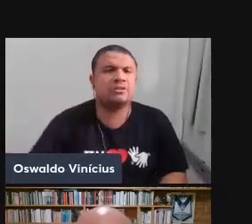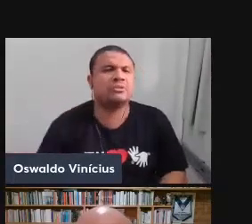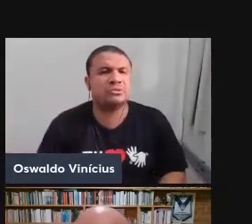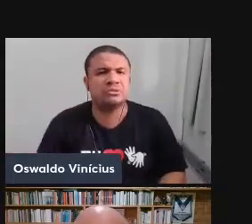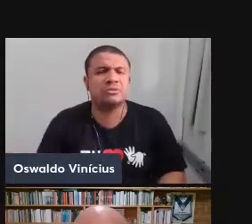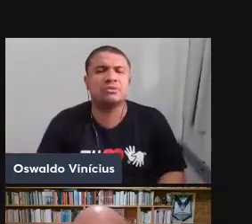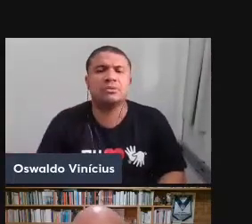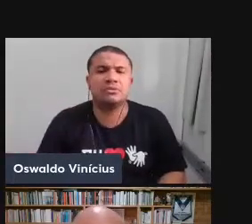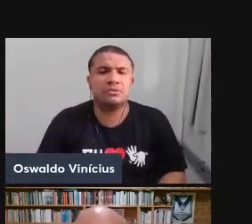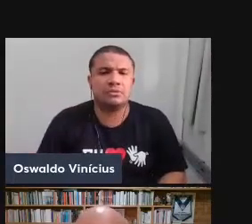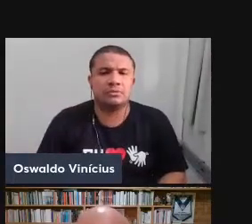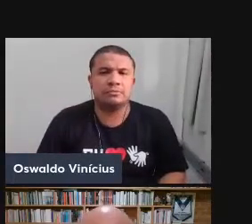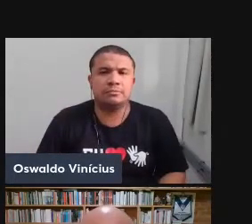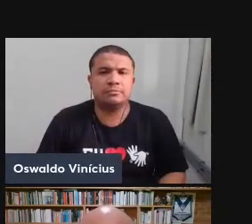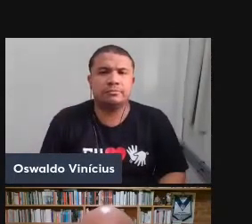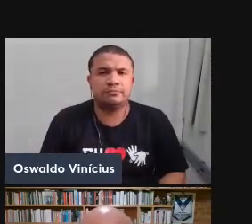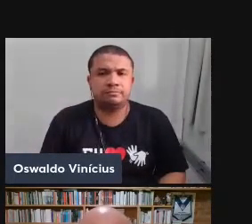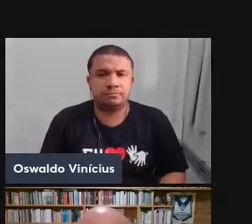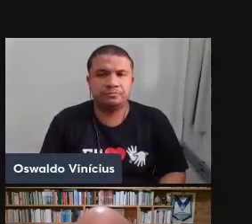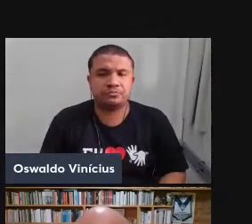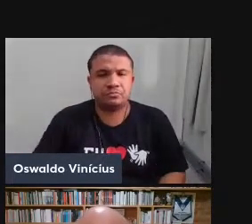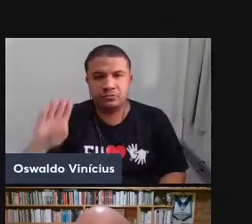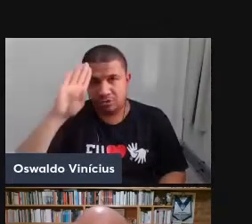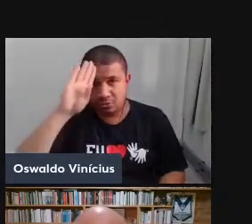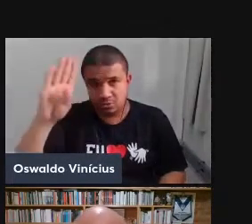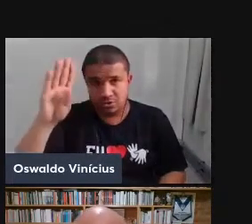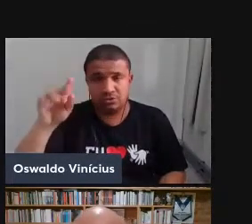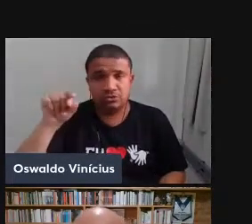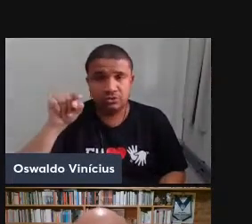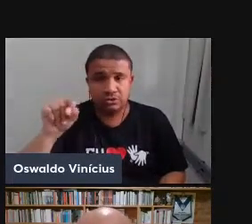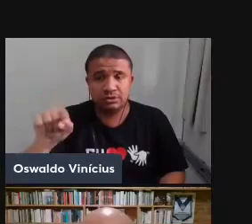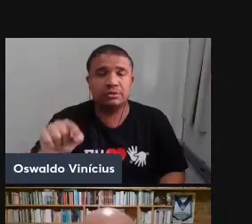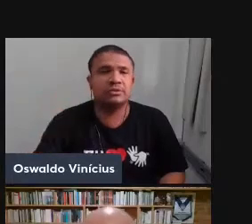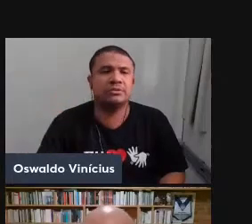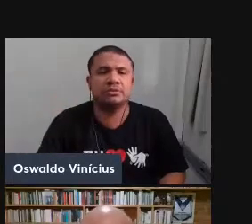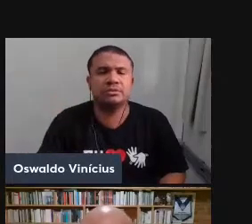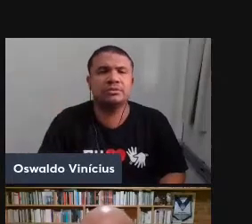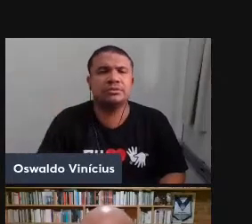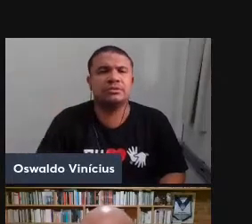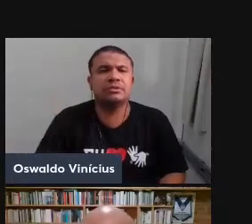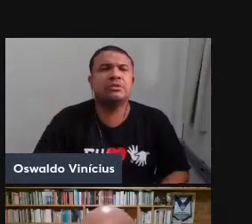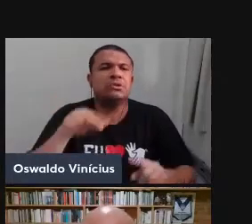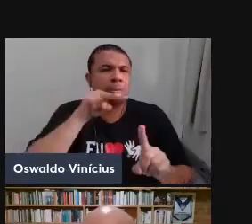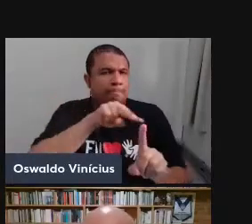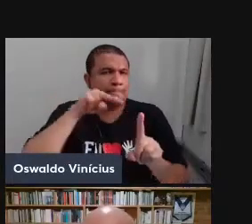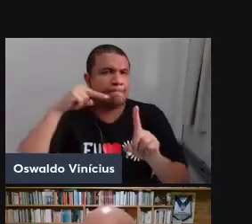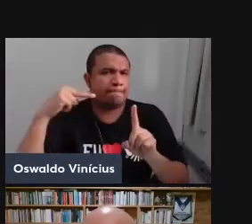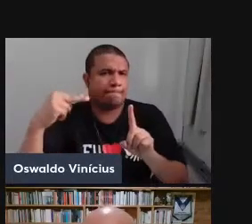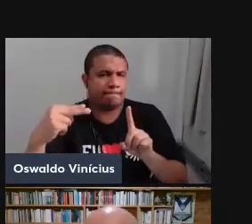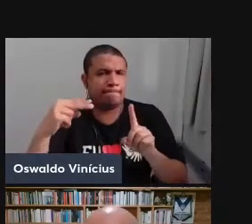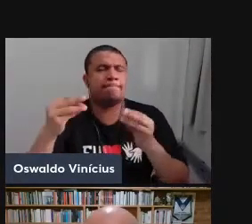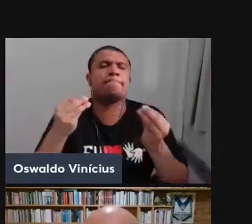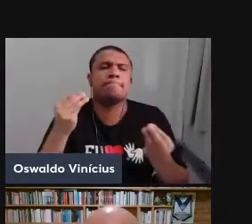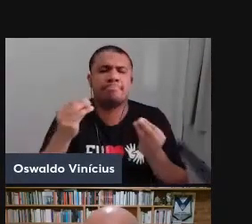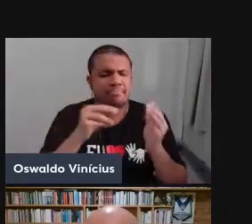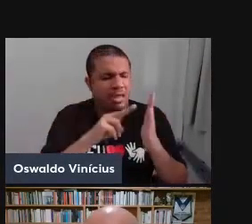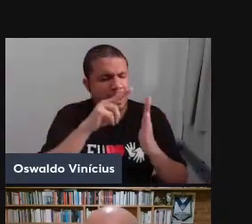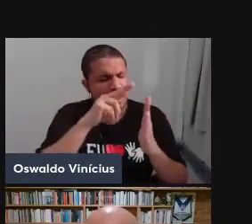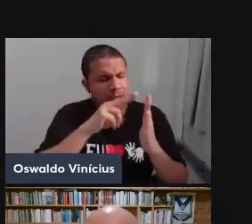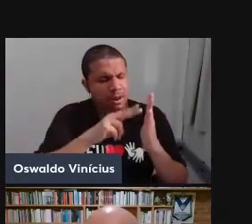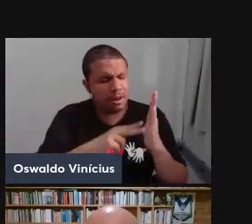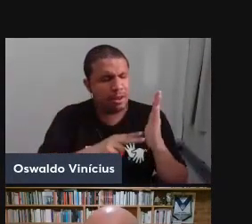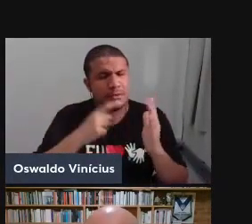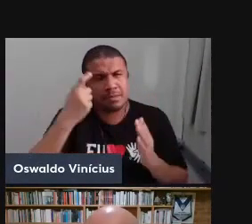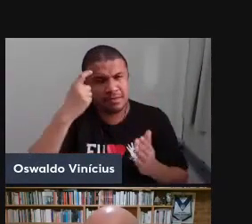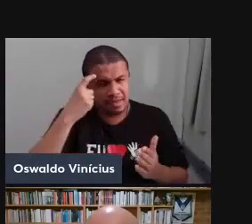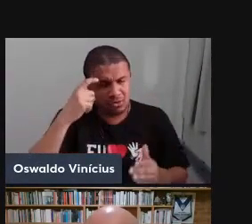dentre outros, principalmente esses, de uma perspectiva que a leitura dos pensadores